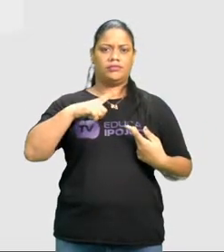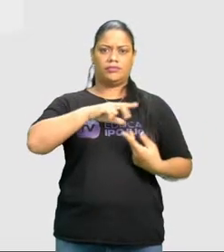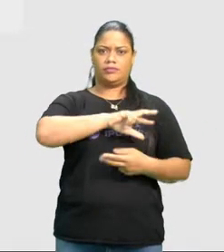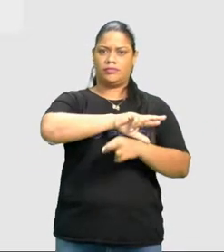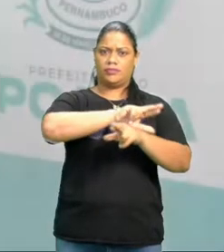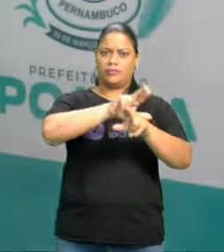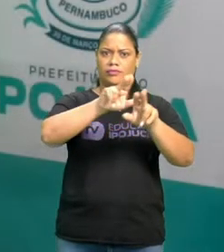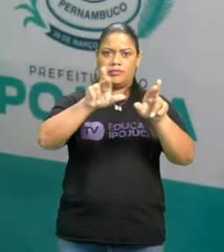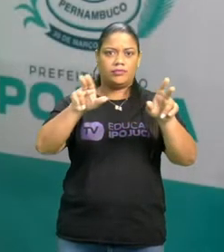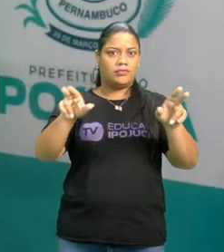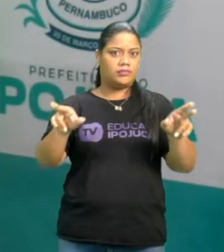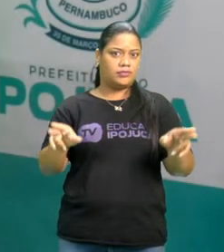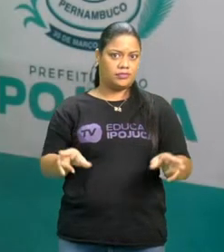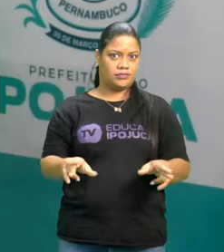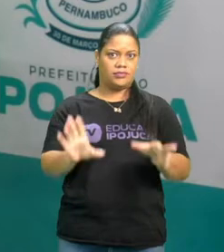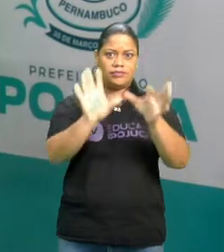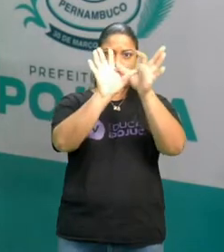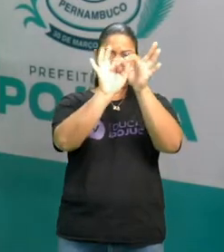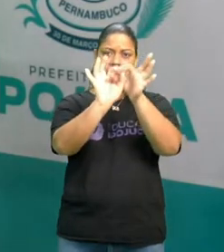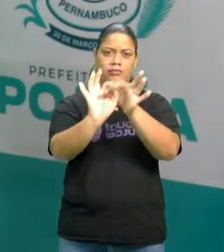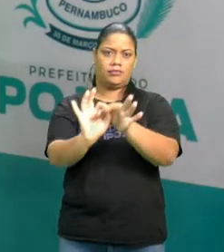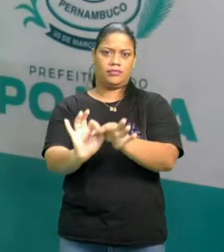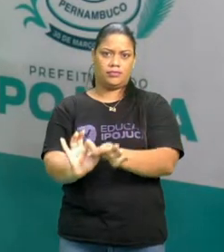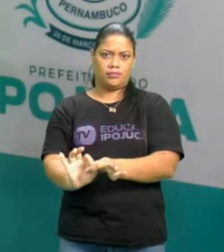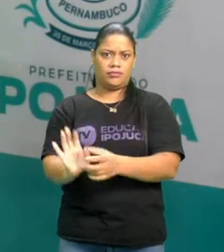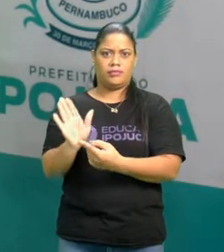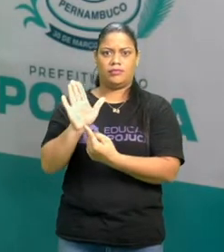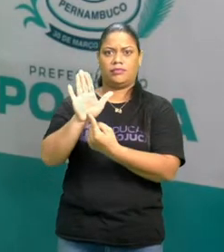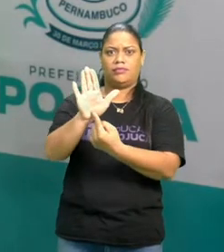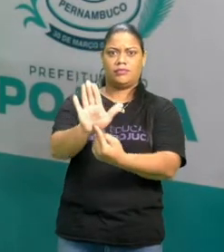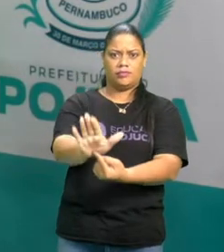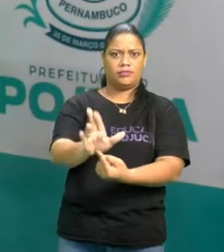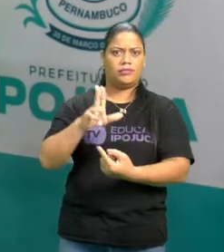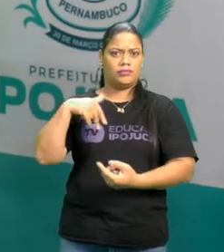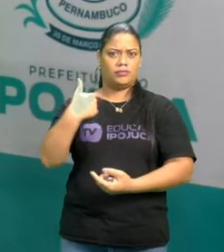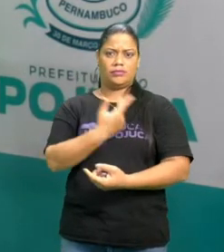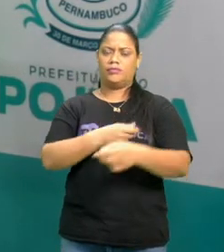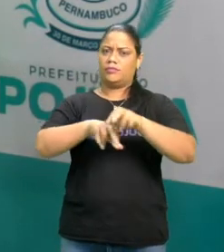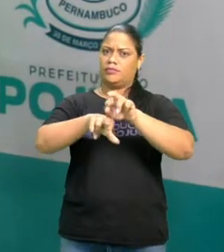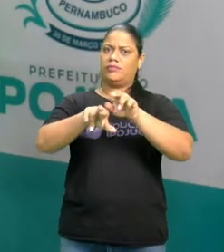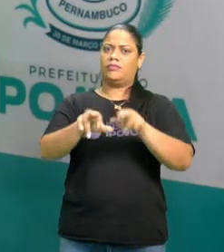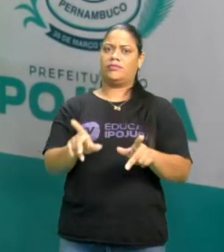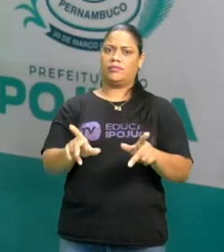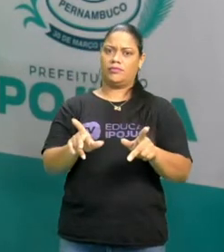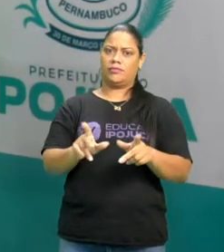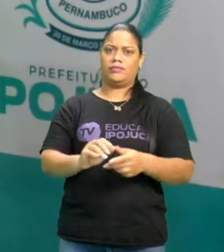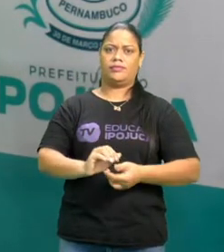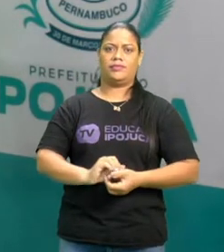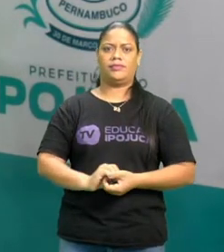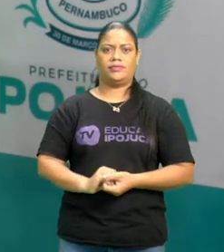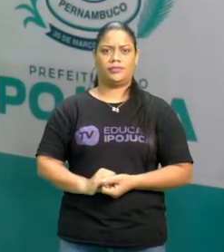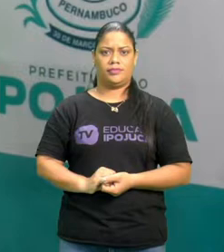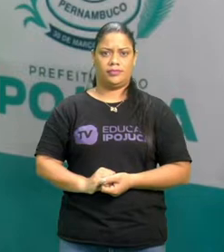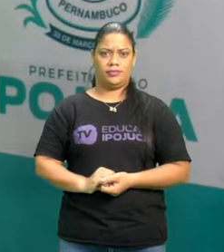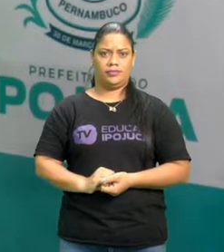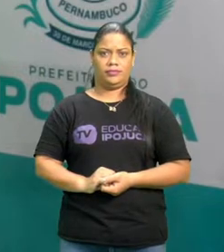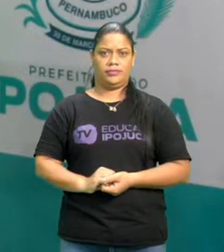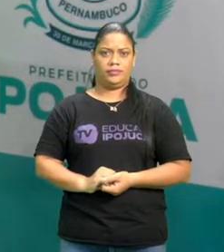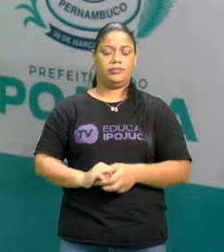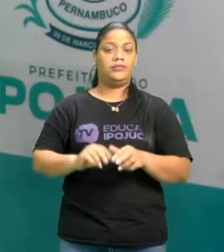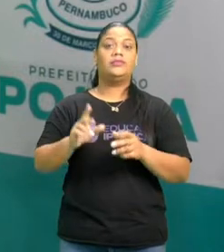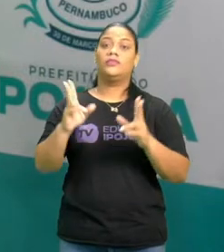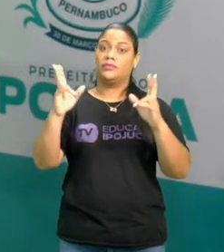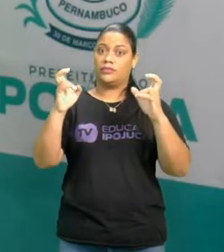contextos, vários elementos que mostram que somos diferentes uns dos outros. Por isso, o termo